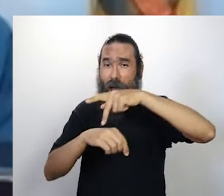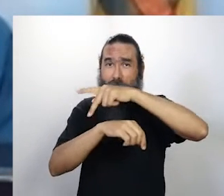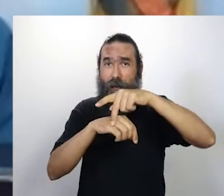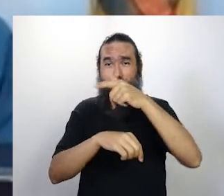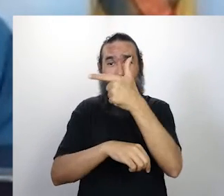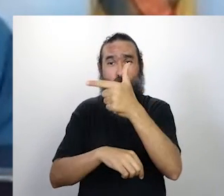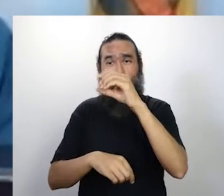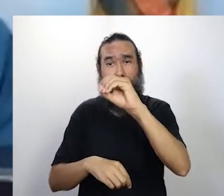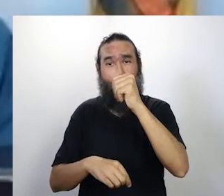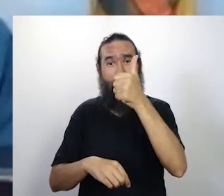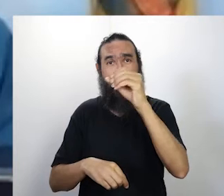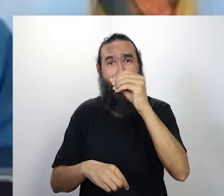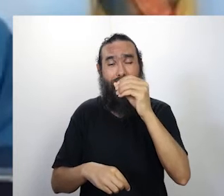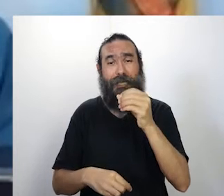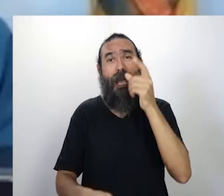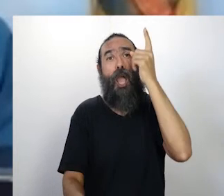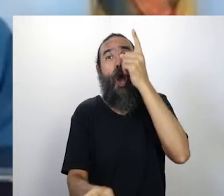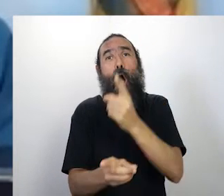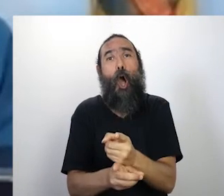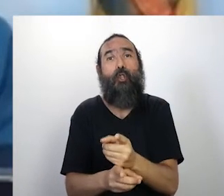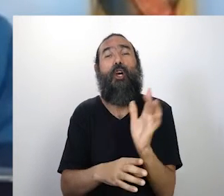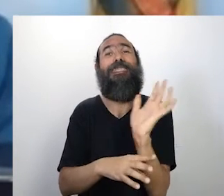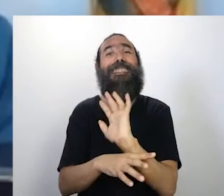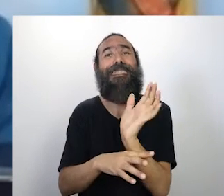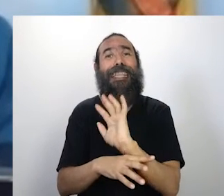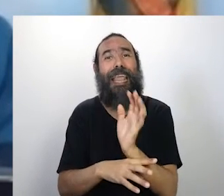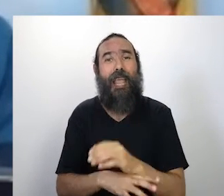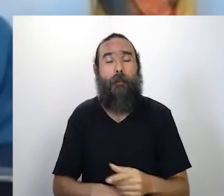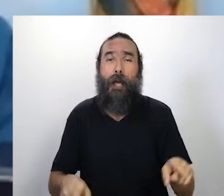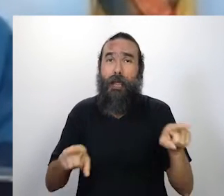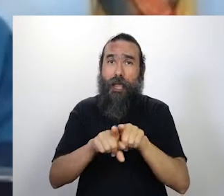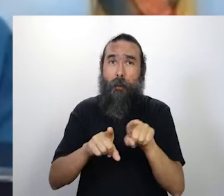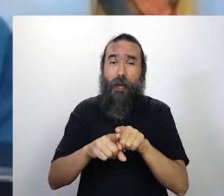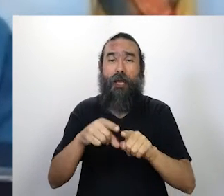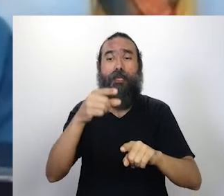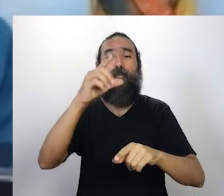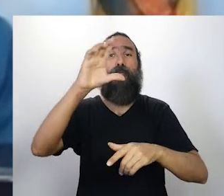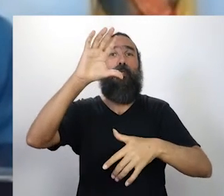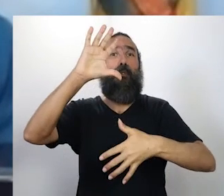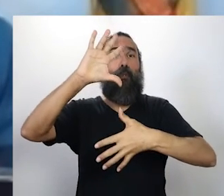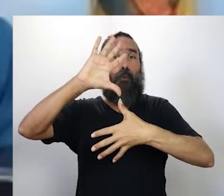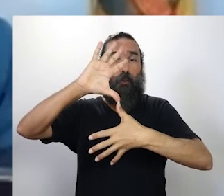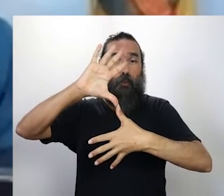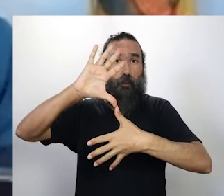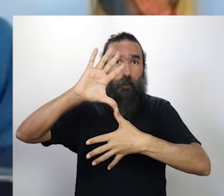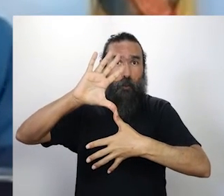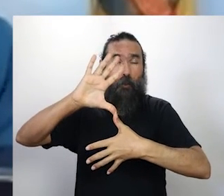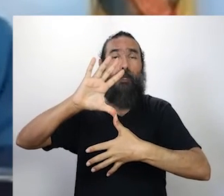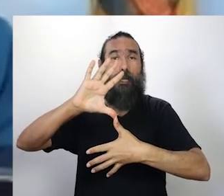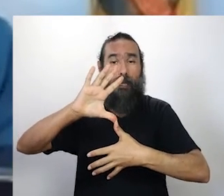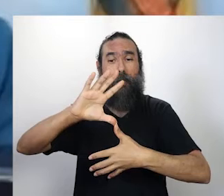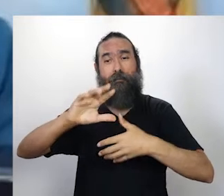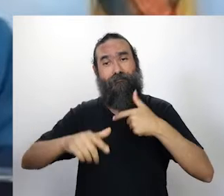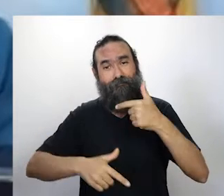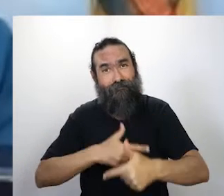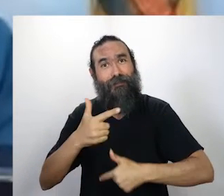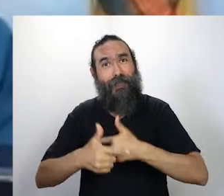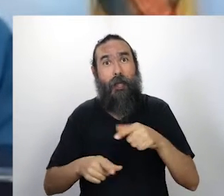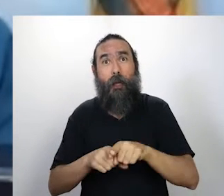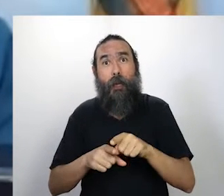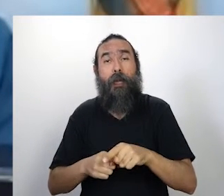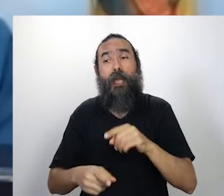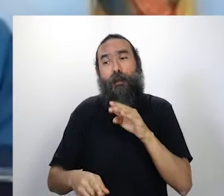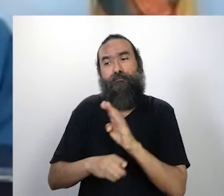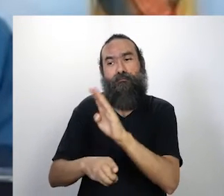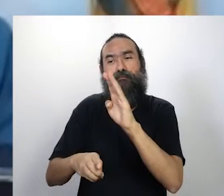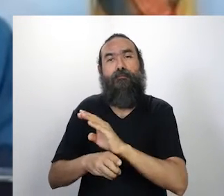encontro sul-americano de las culturas populares, na Venezuela, além de turnês nacionais e internacionais, com o cantor e